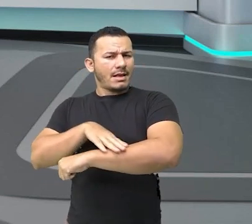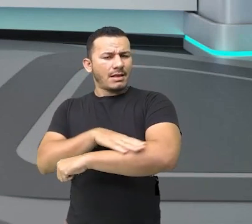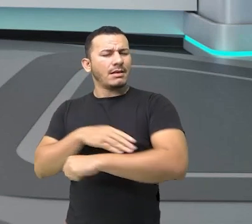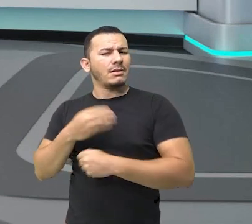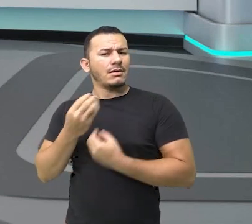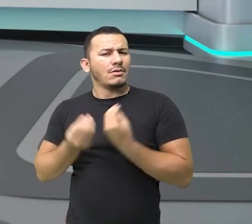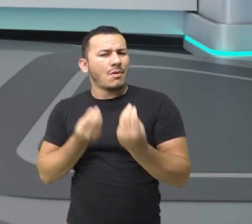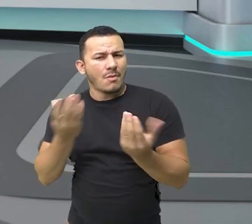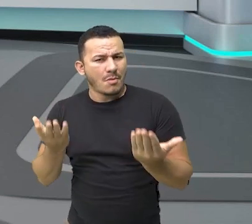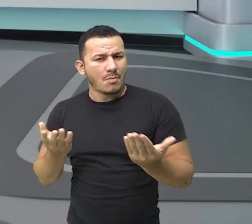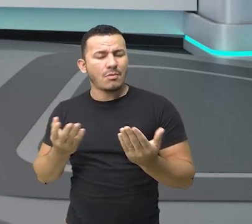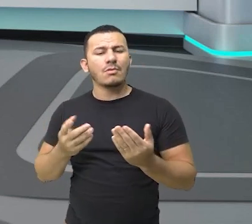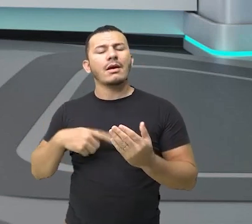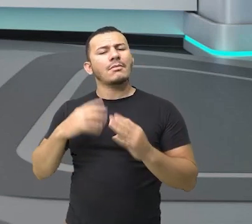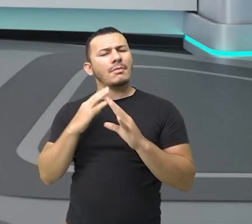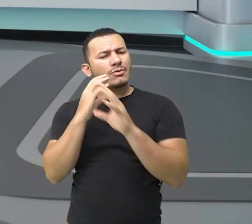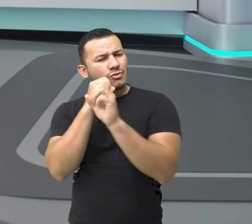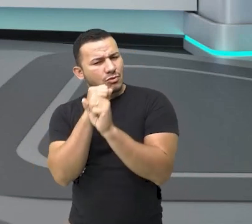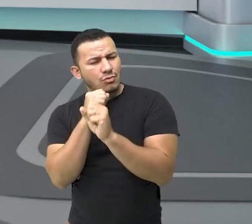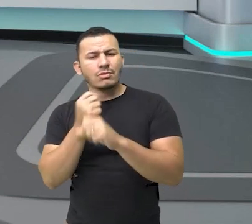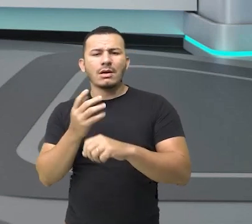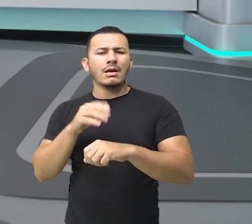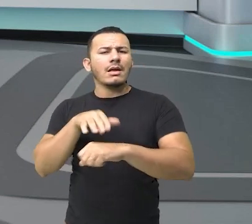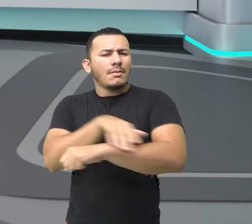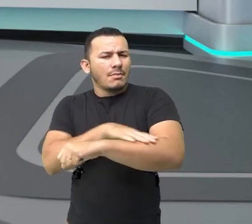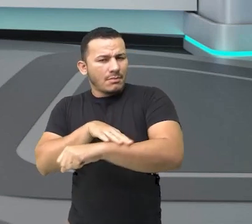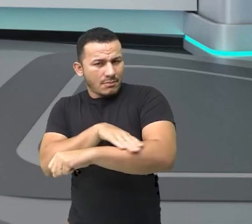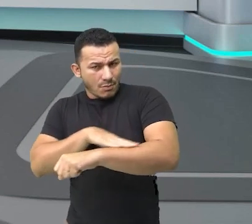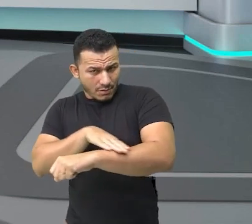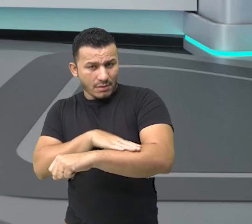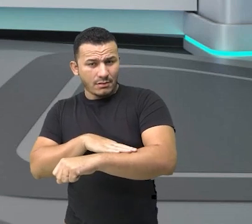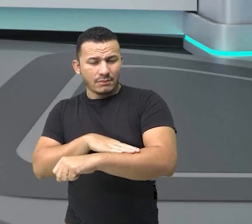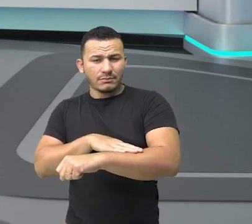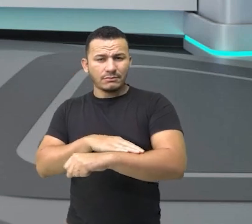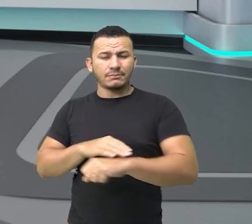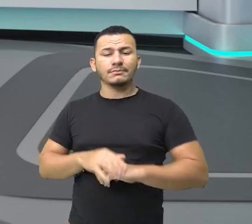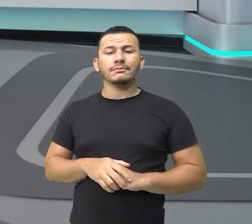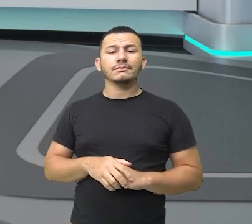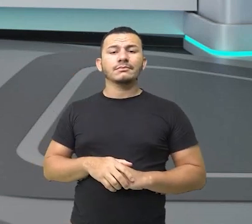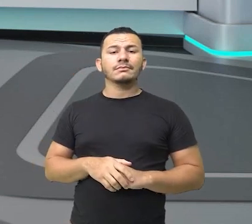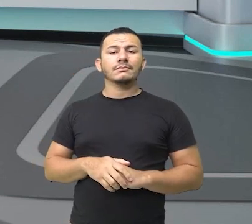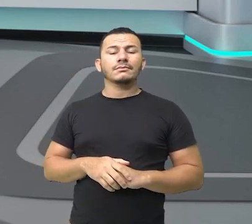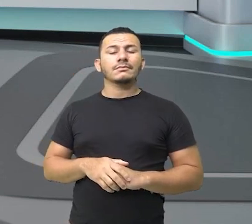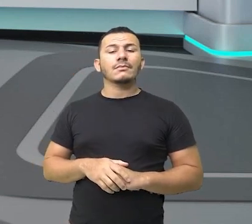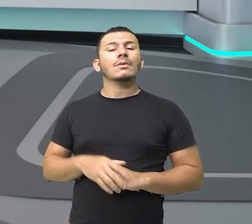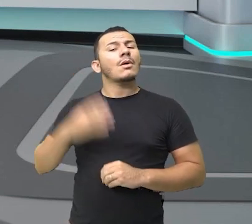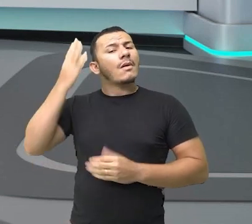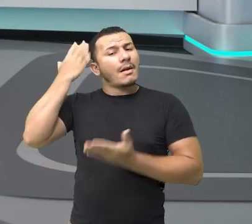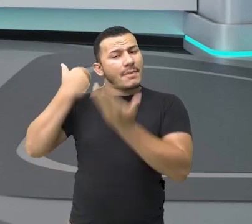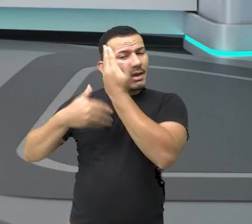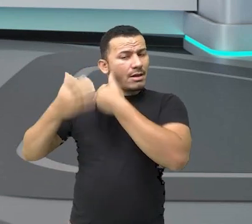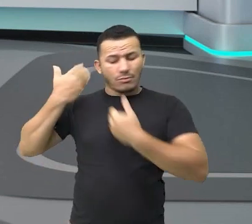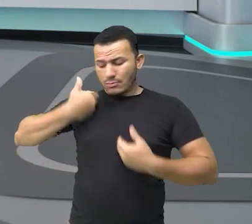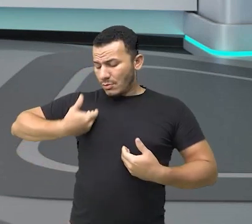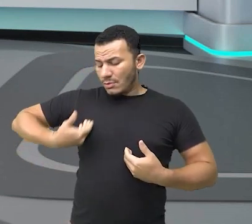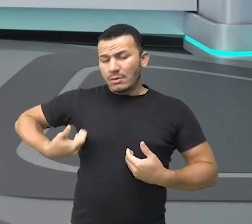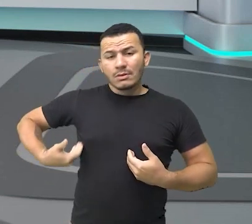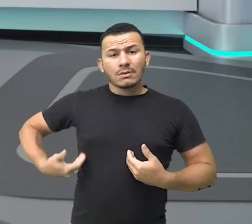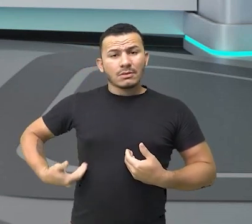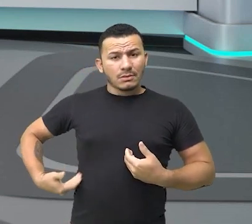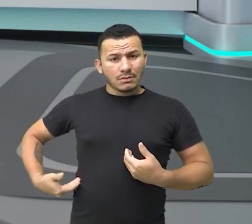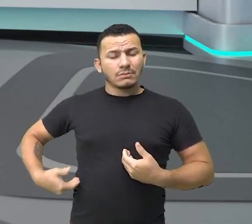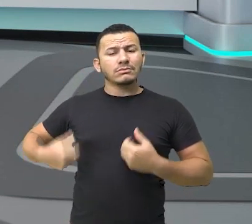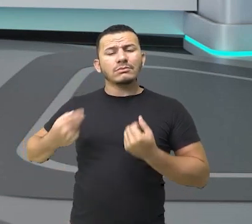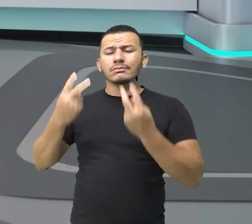de Iracema é pele mais escura, uma pele morena, certo? O cabelo longo. Então, você consegue visualizar